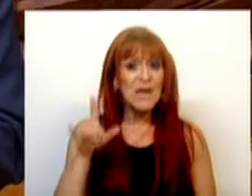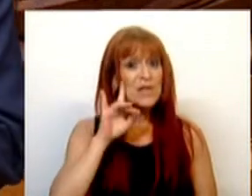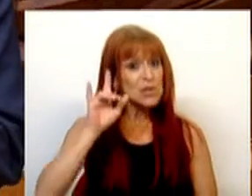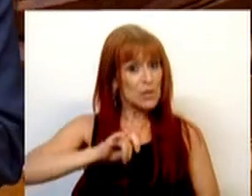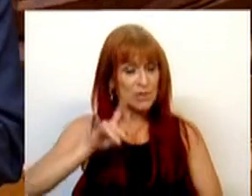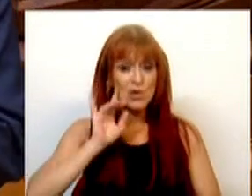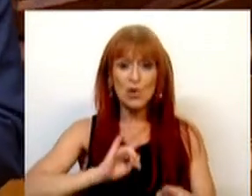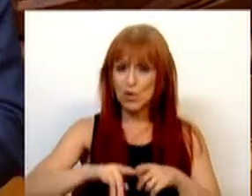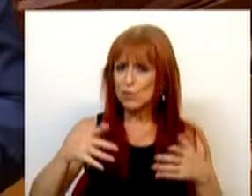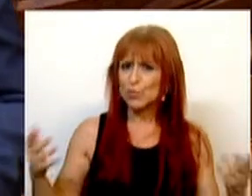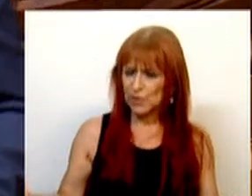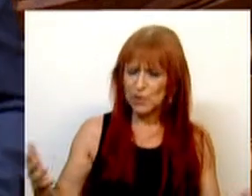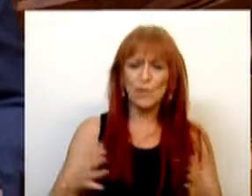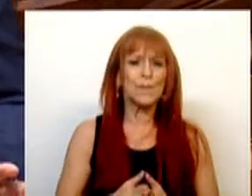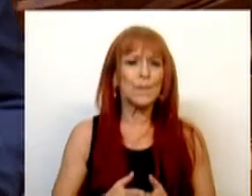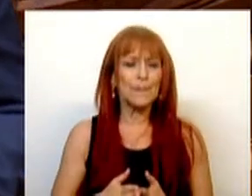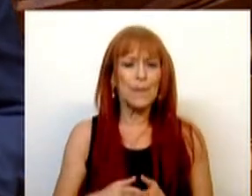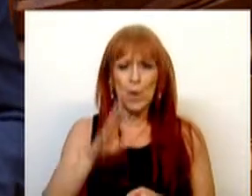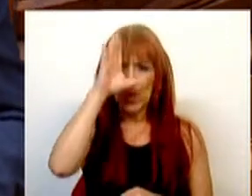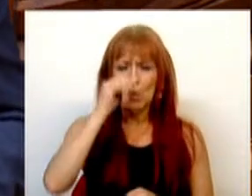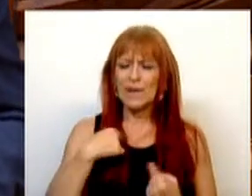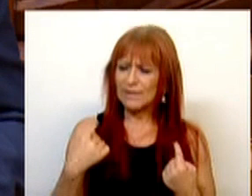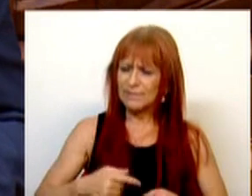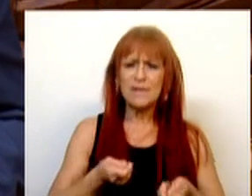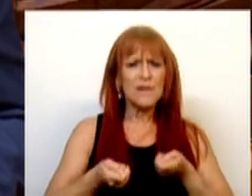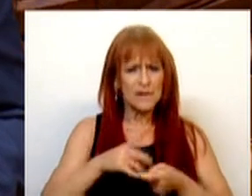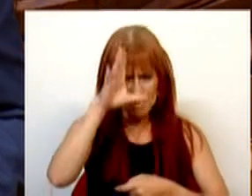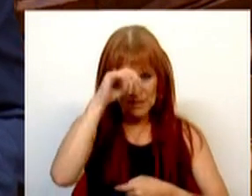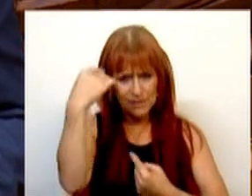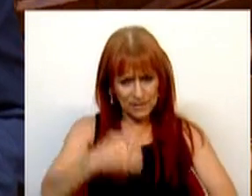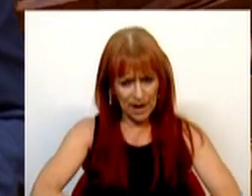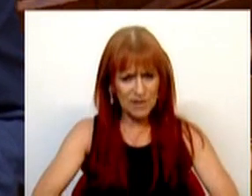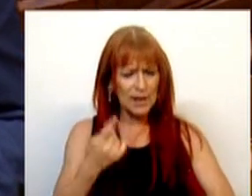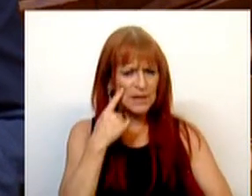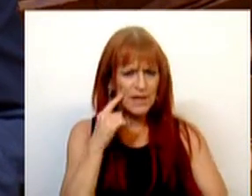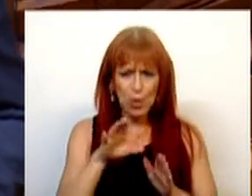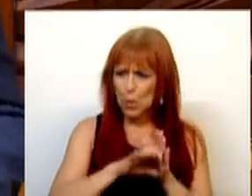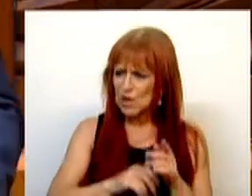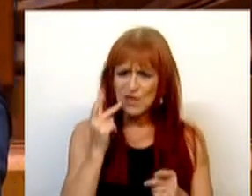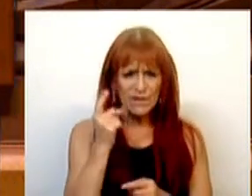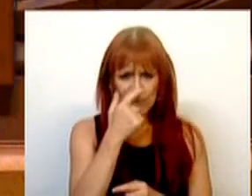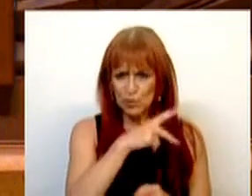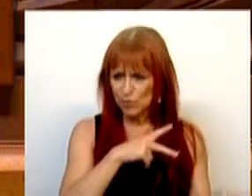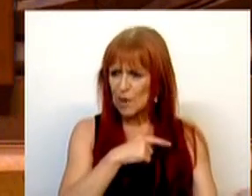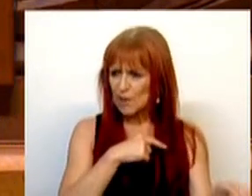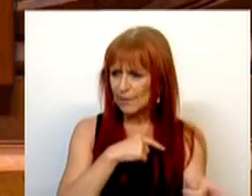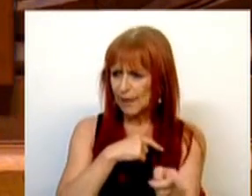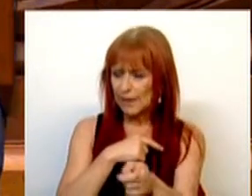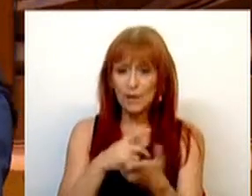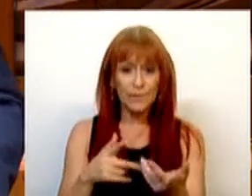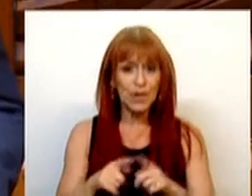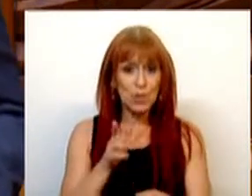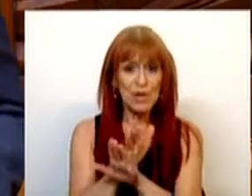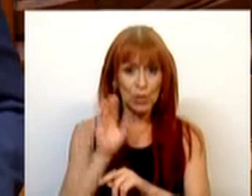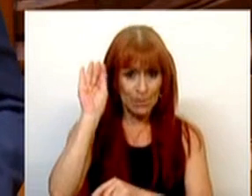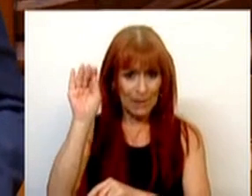Presidente, Srs. Srs. Deputados, o Governo está a governar e atenta às condições de vida dos portugueses. E